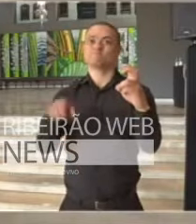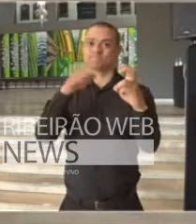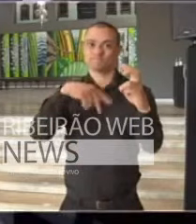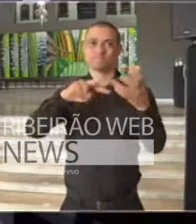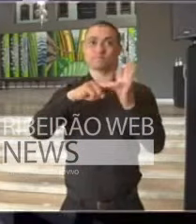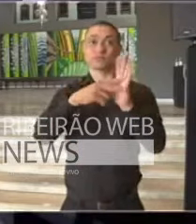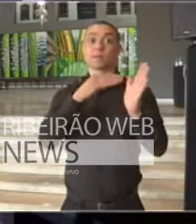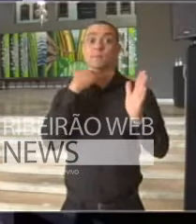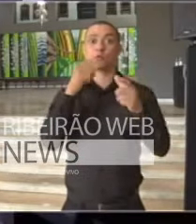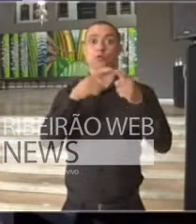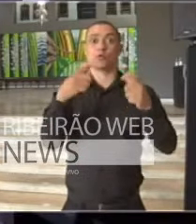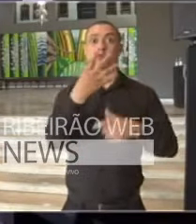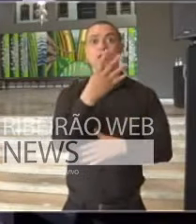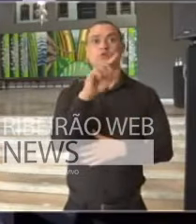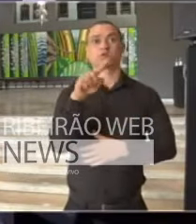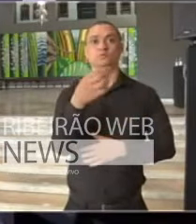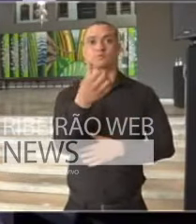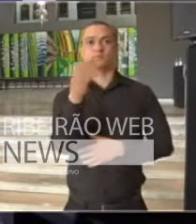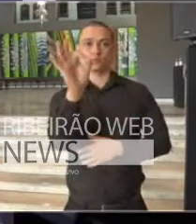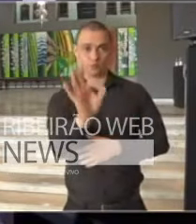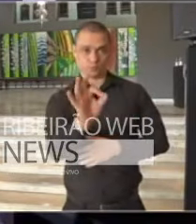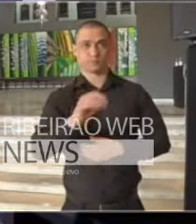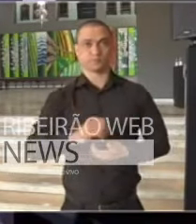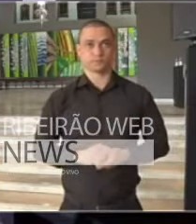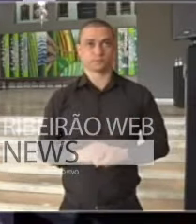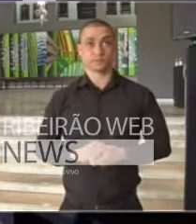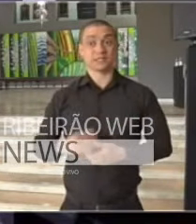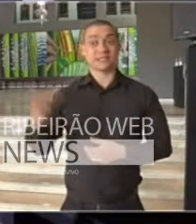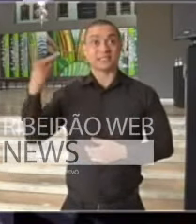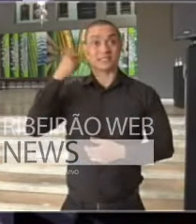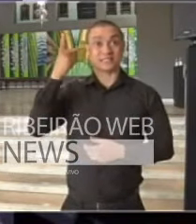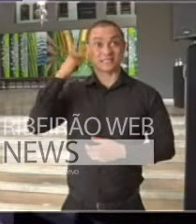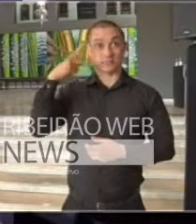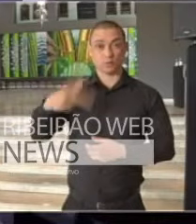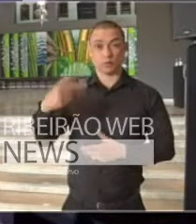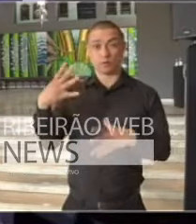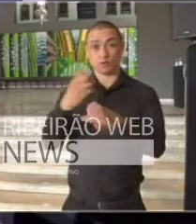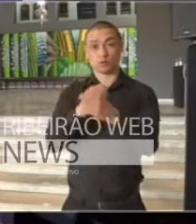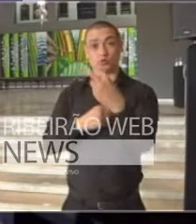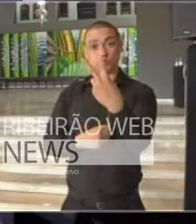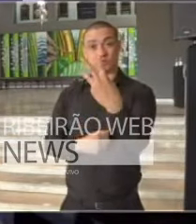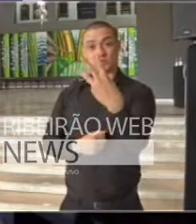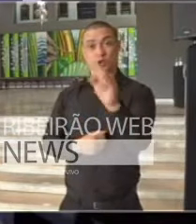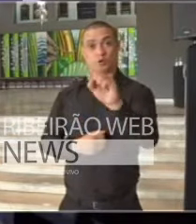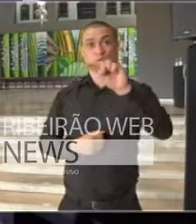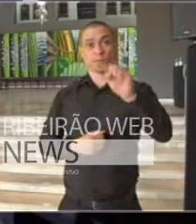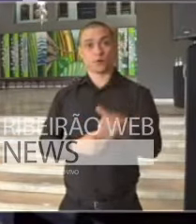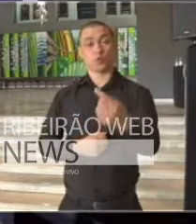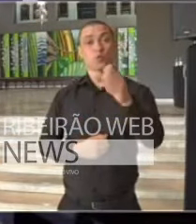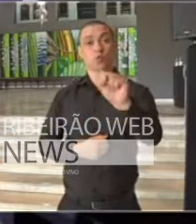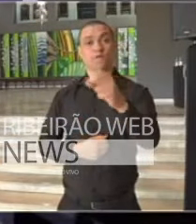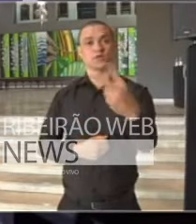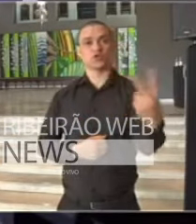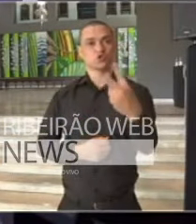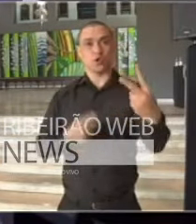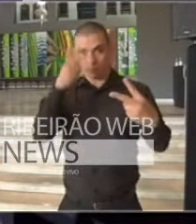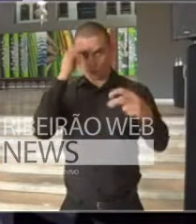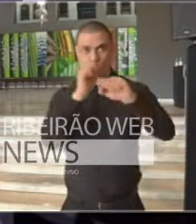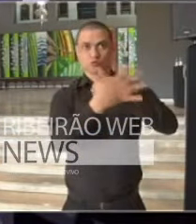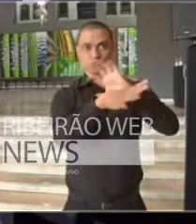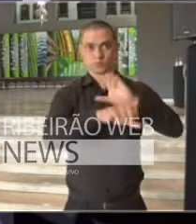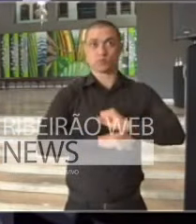letalidade de 4,6%. São Paulo, 238.822 casos